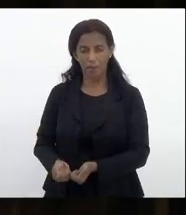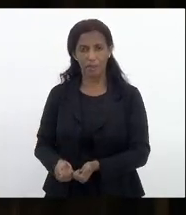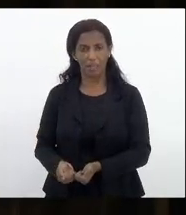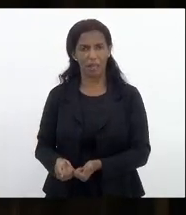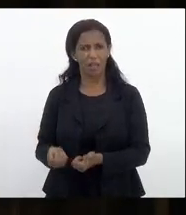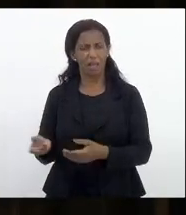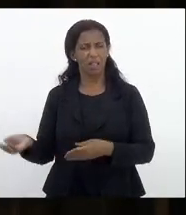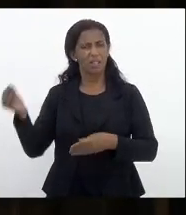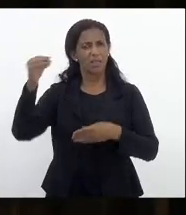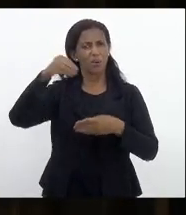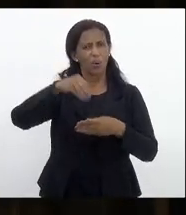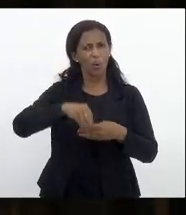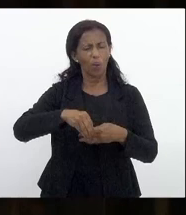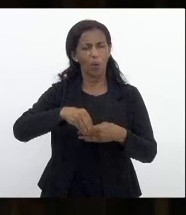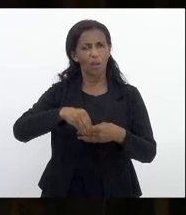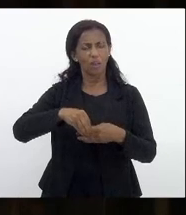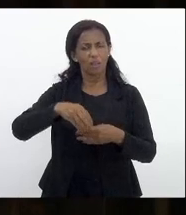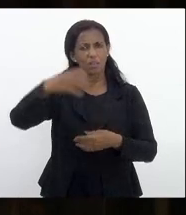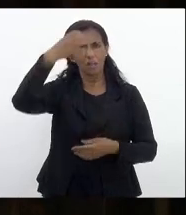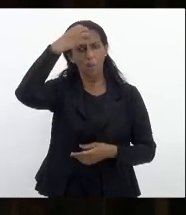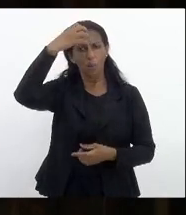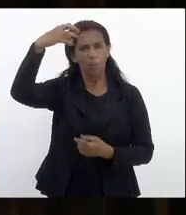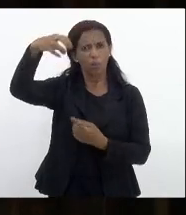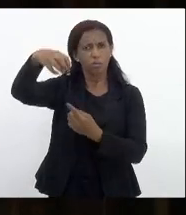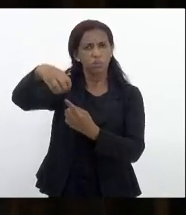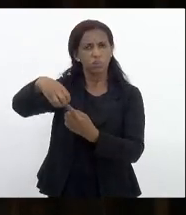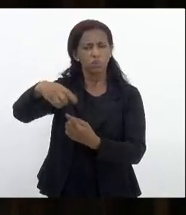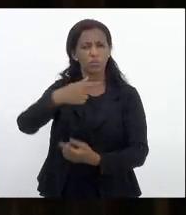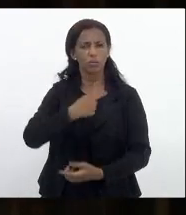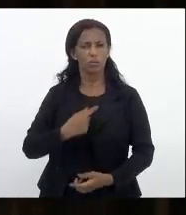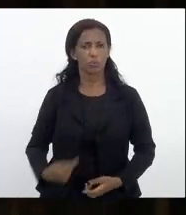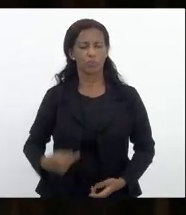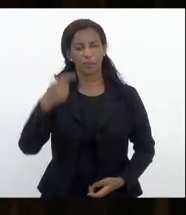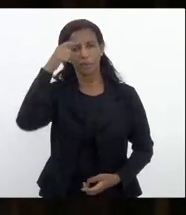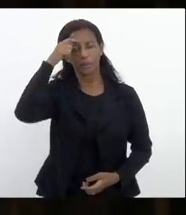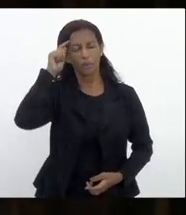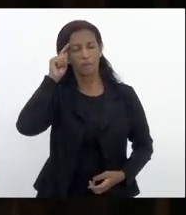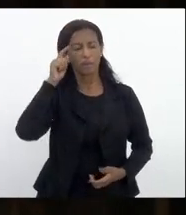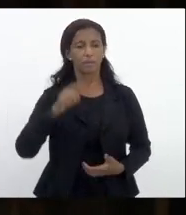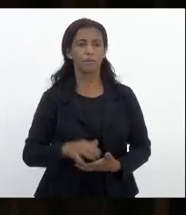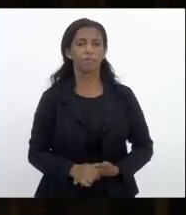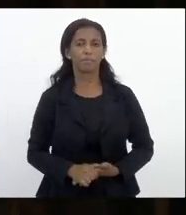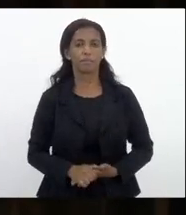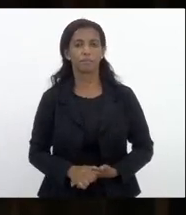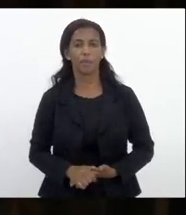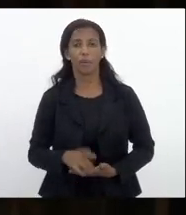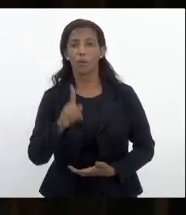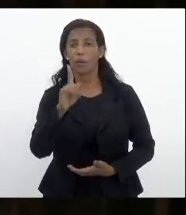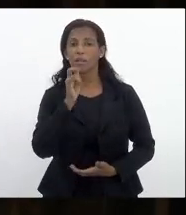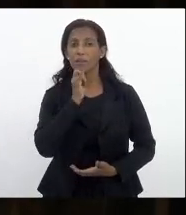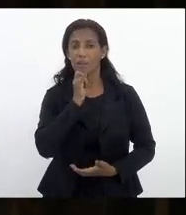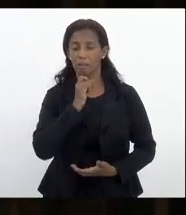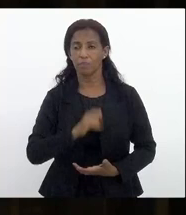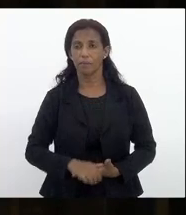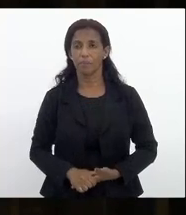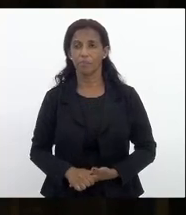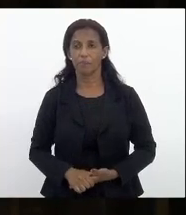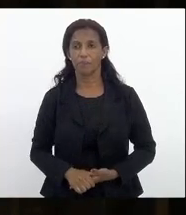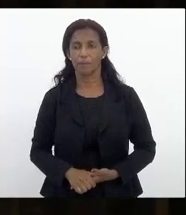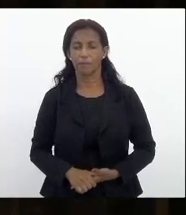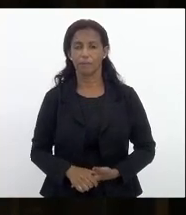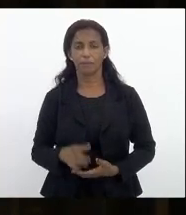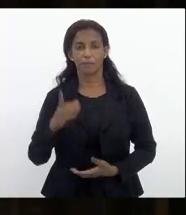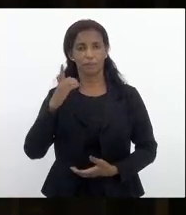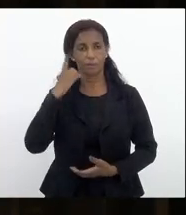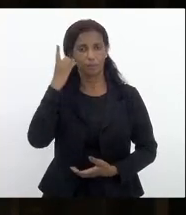que coloque essa conta em cima do governador Cláudio Castro vou dar um exemplo o